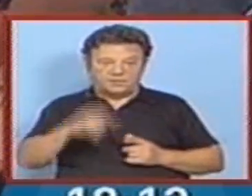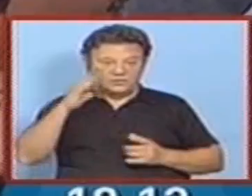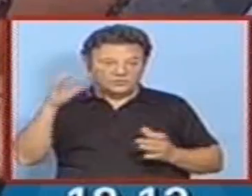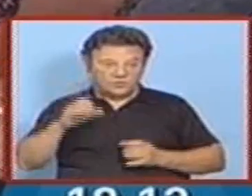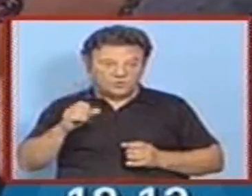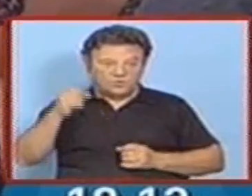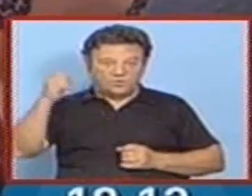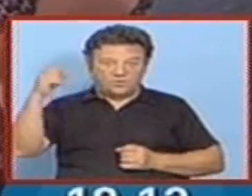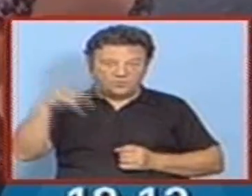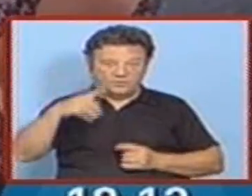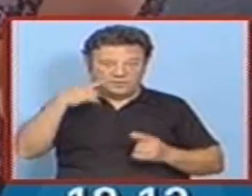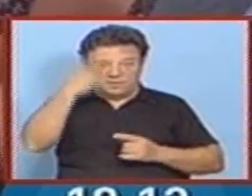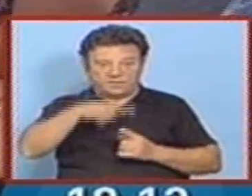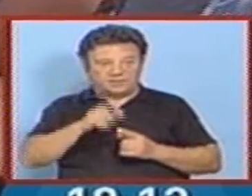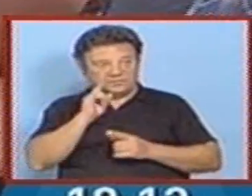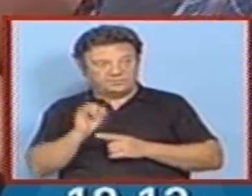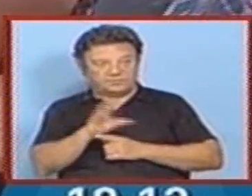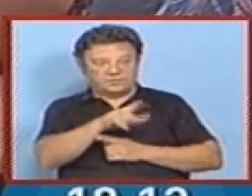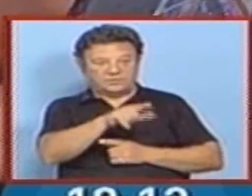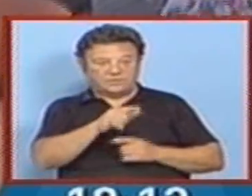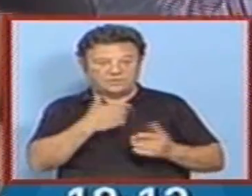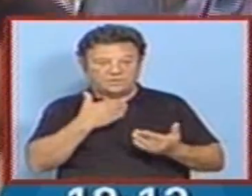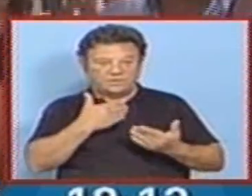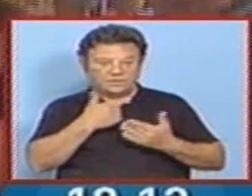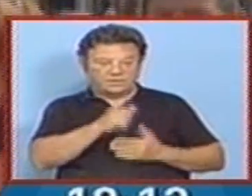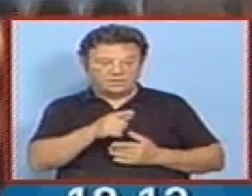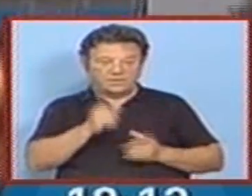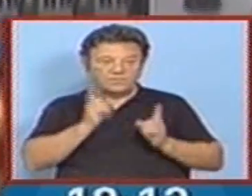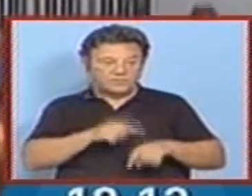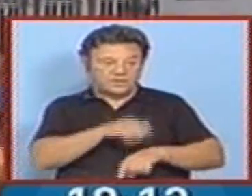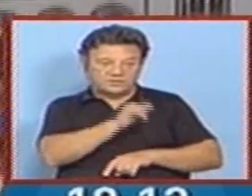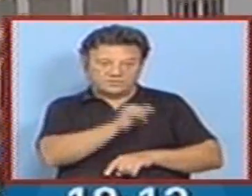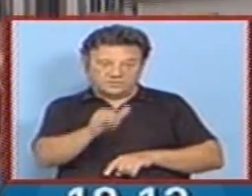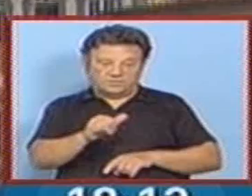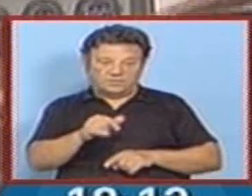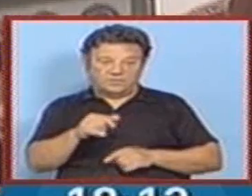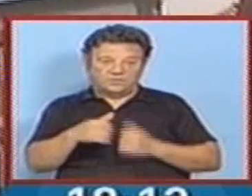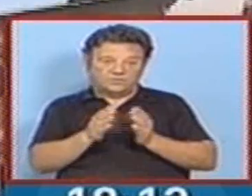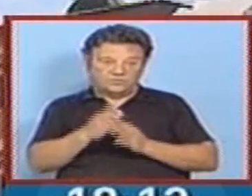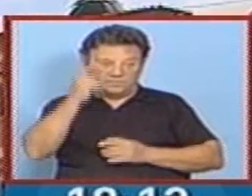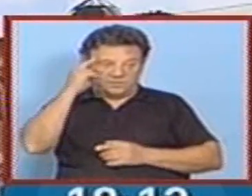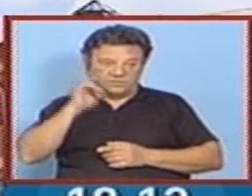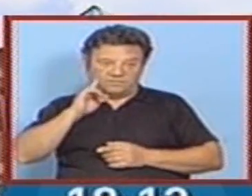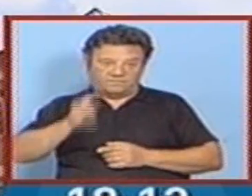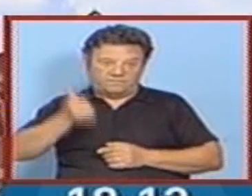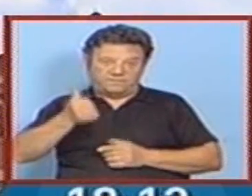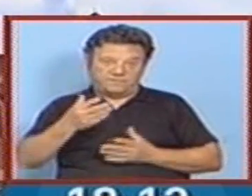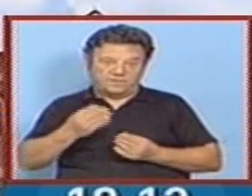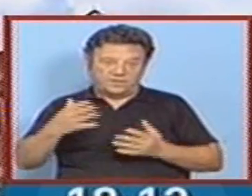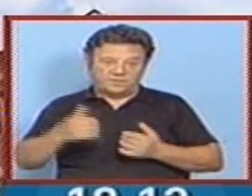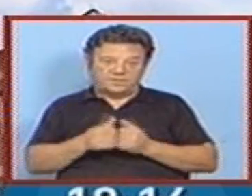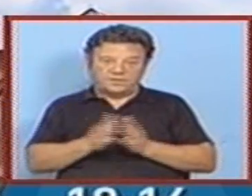decorará cerca das 22 horas e eu penso que vai ser uma mais-valia muito grande para mostrar realmente como Ponto de Lima é